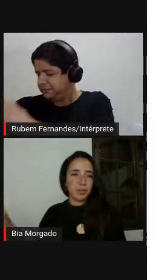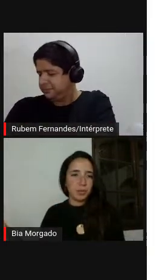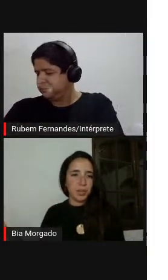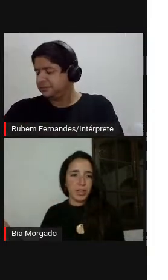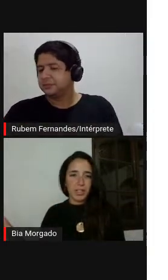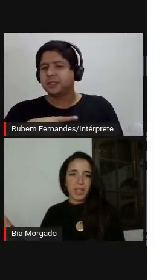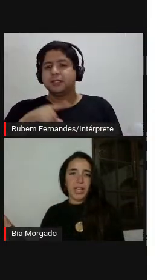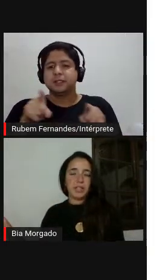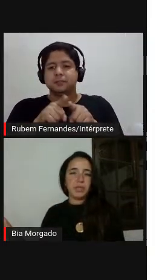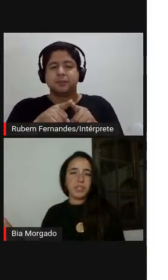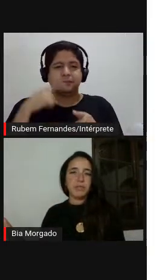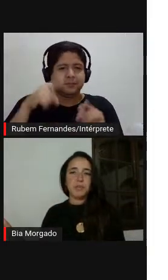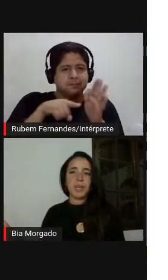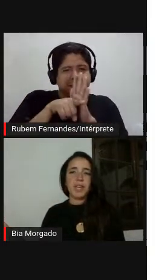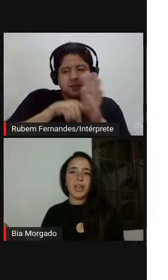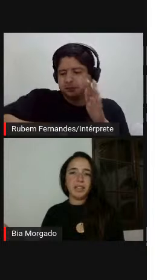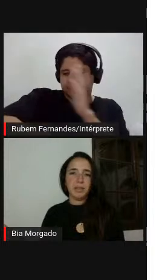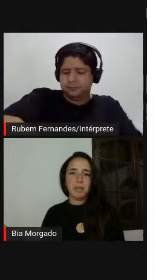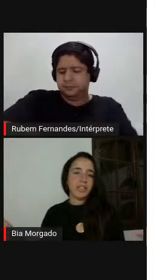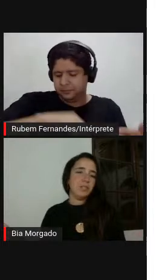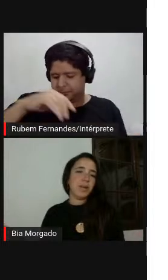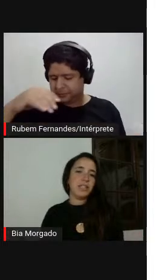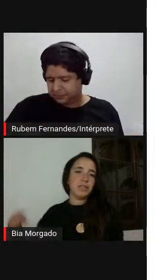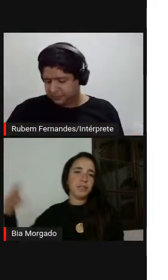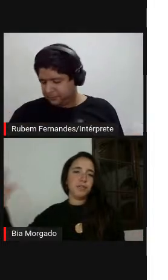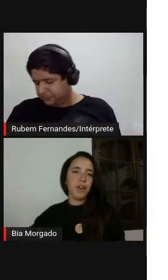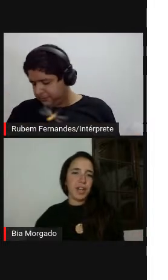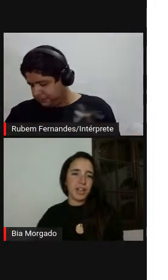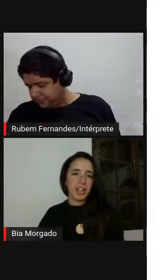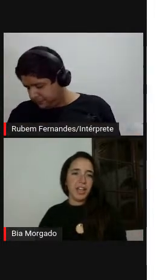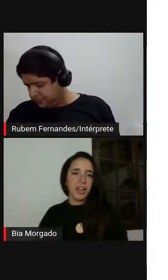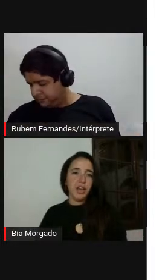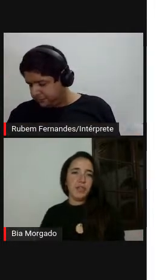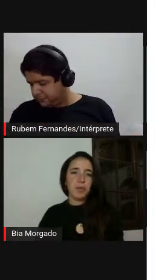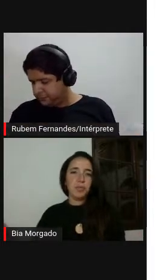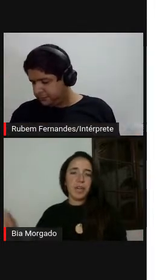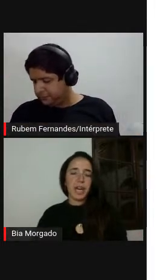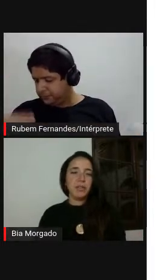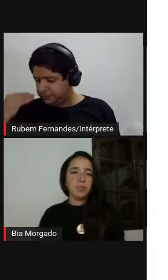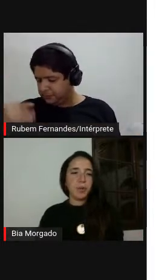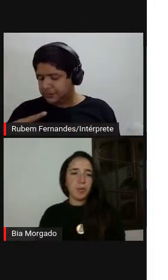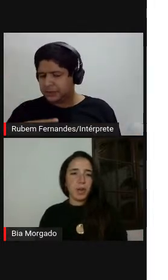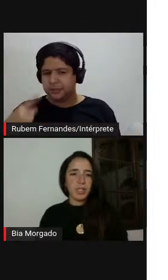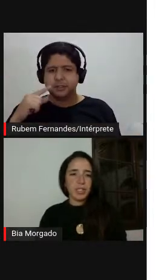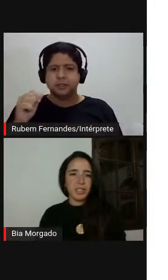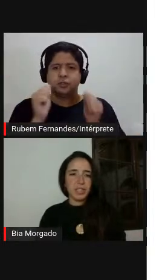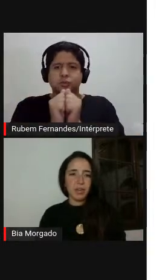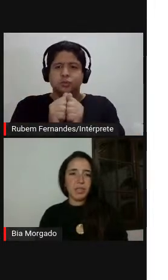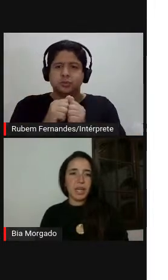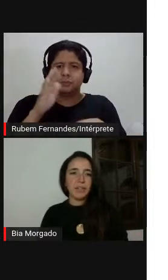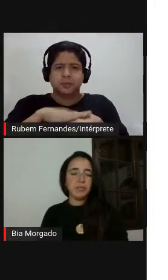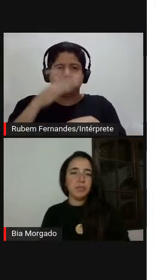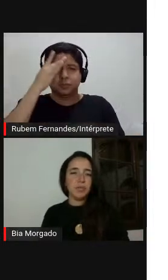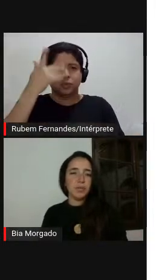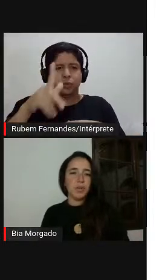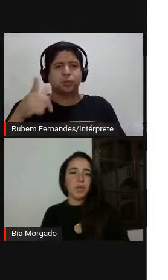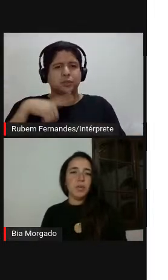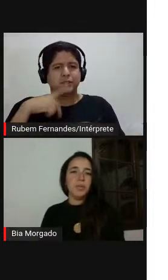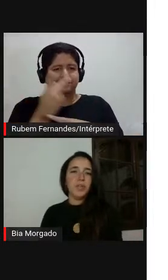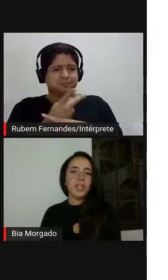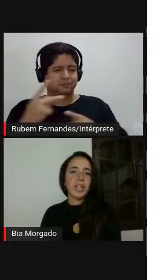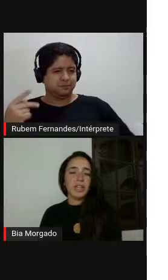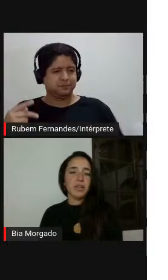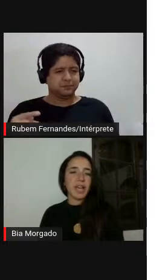procurando essa noção de experiência participativa fora, eu vou procurar no próprio artista, né, eu me interesso muito